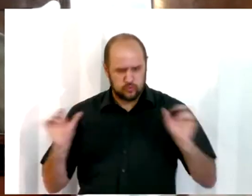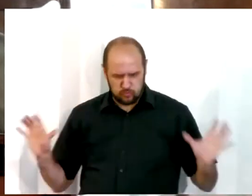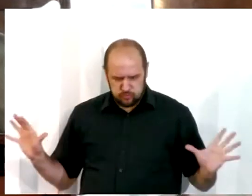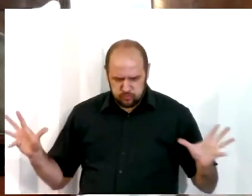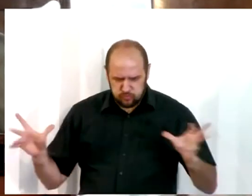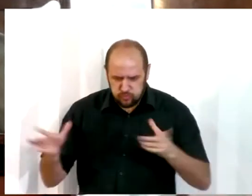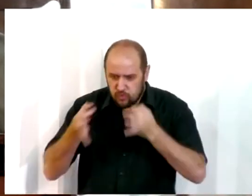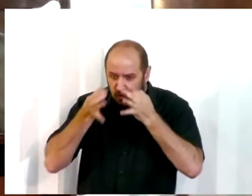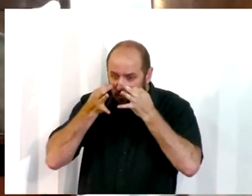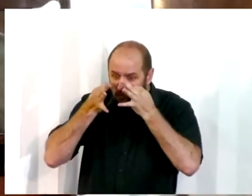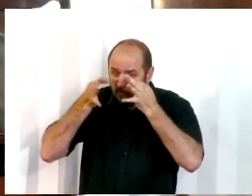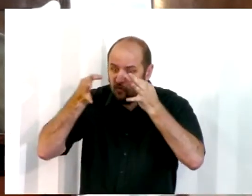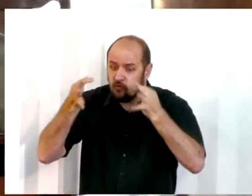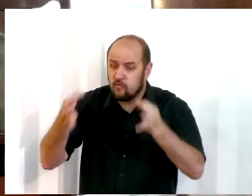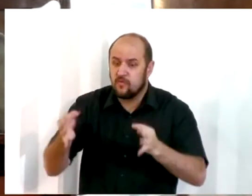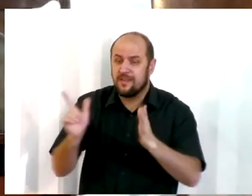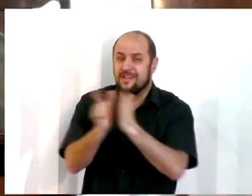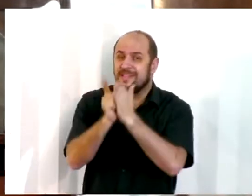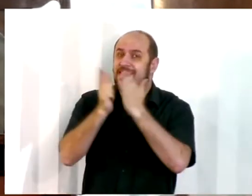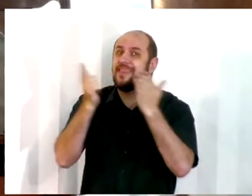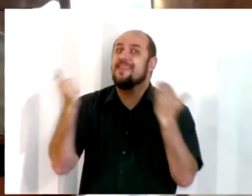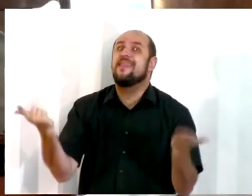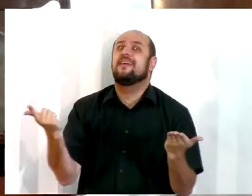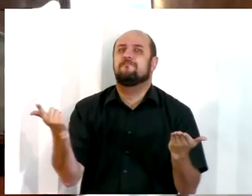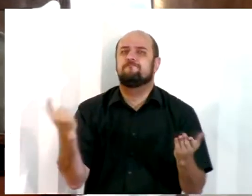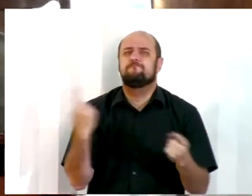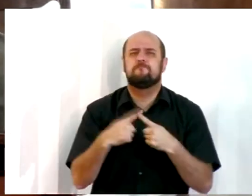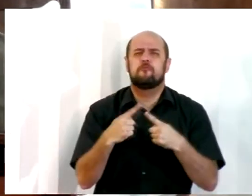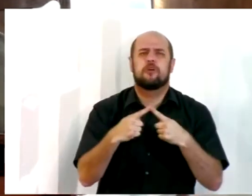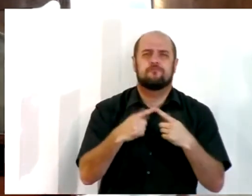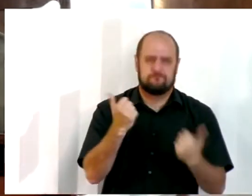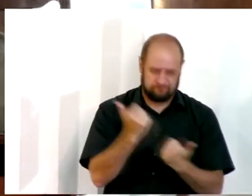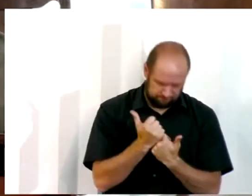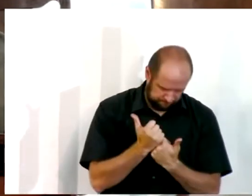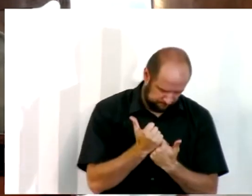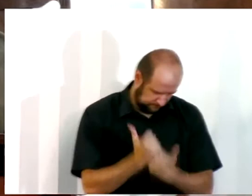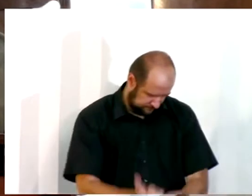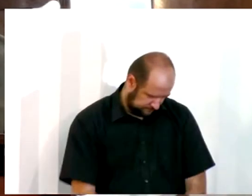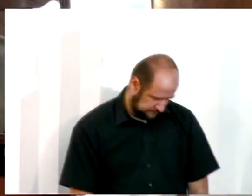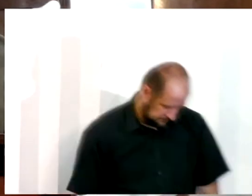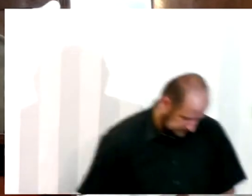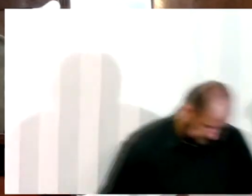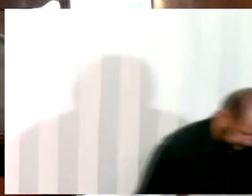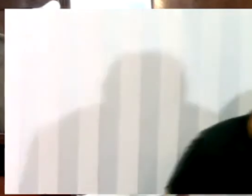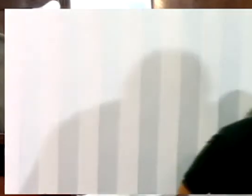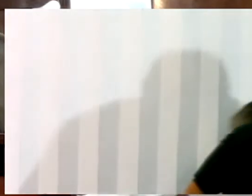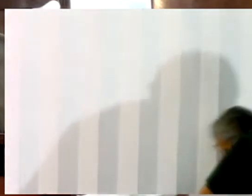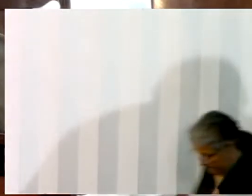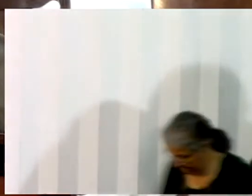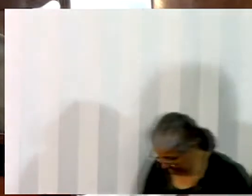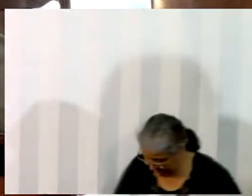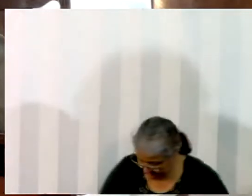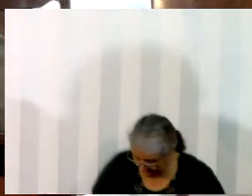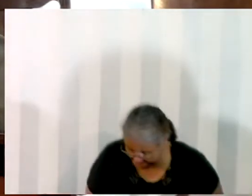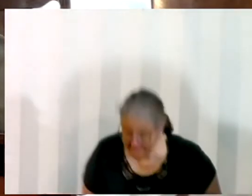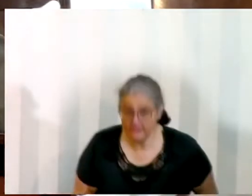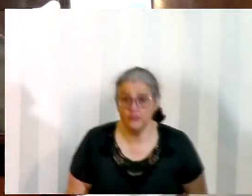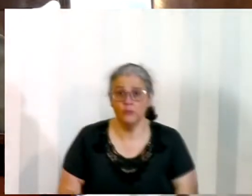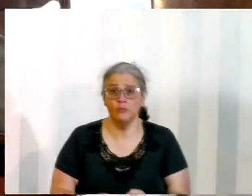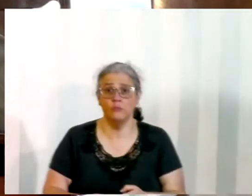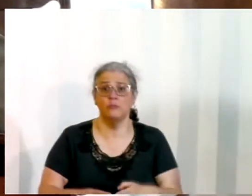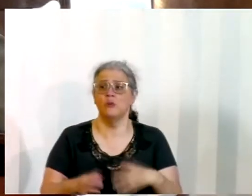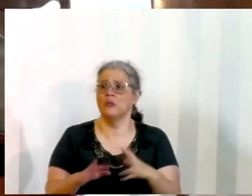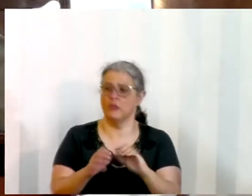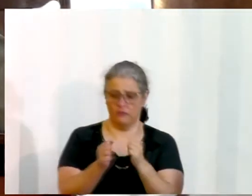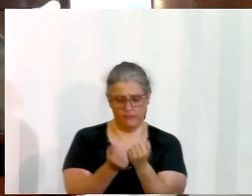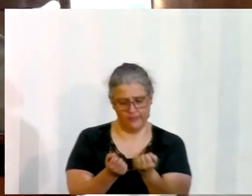para atentarem nas palavras da lei, por quê? Eles escutaram o estudo, eles aprenderam, e o que estava escrito no livro da